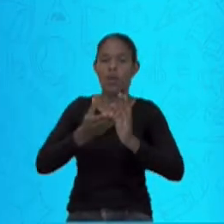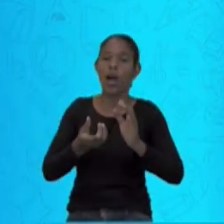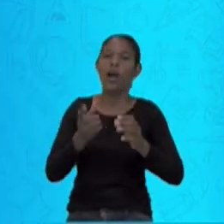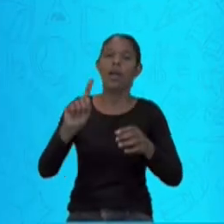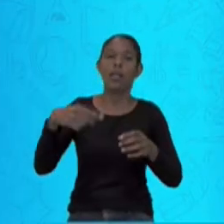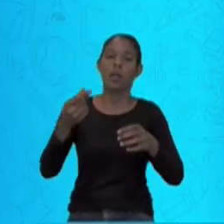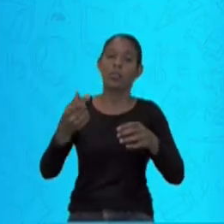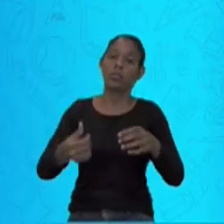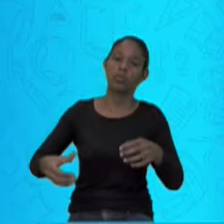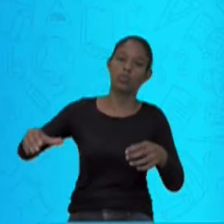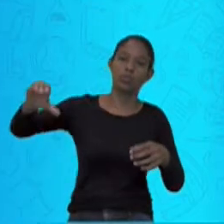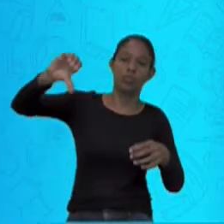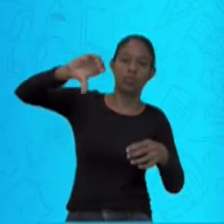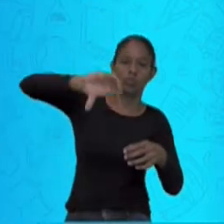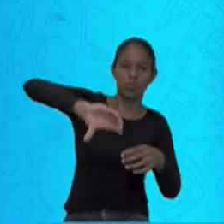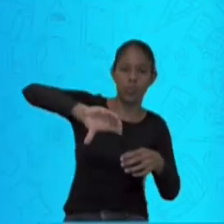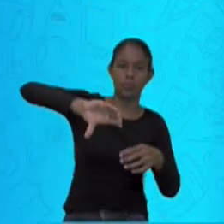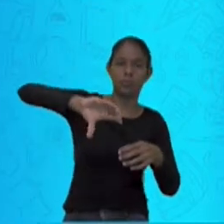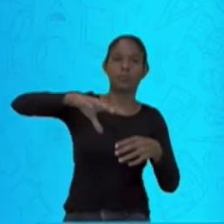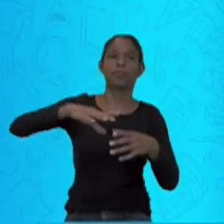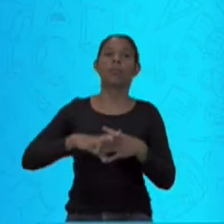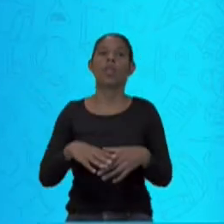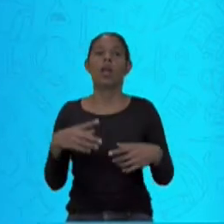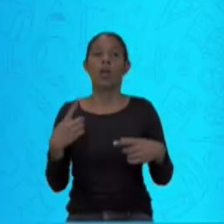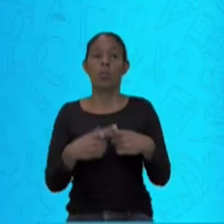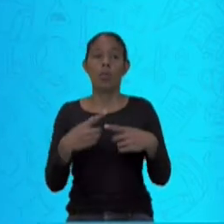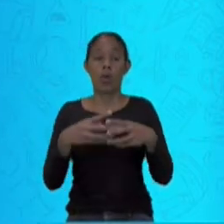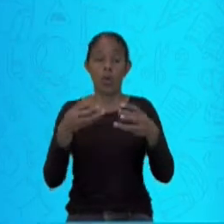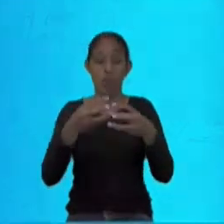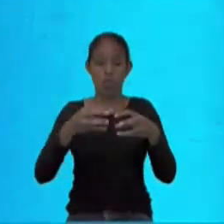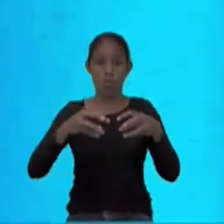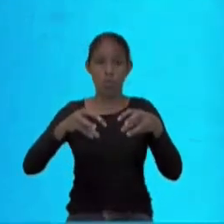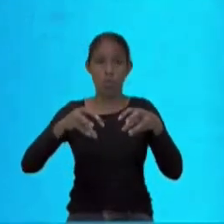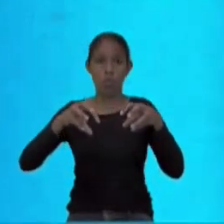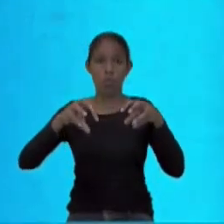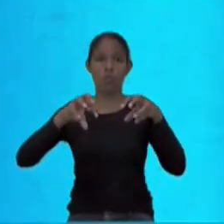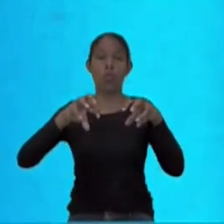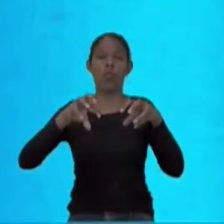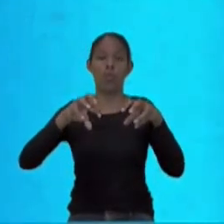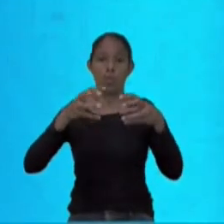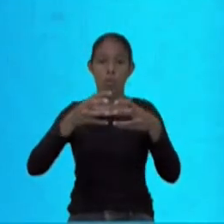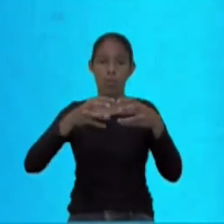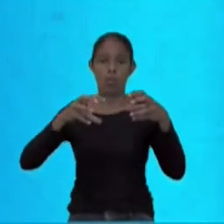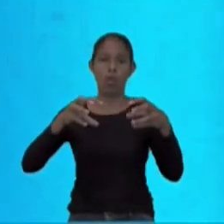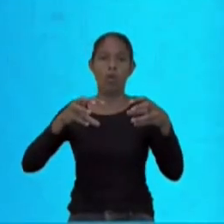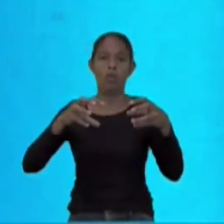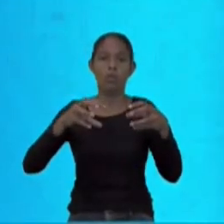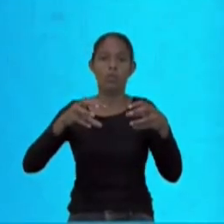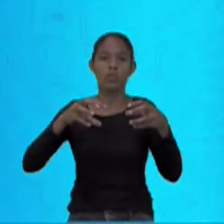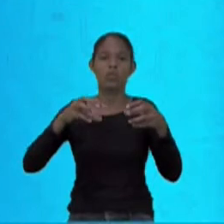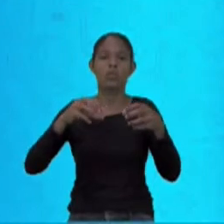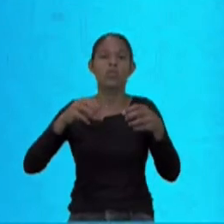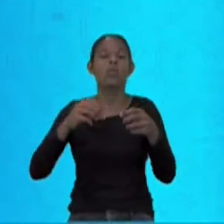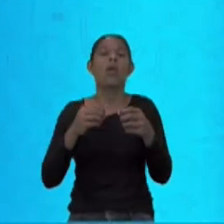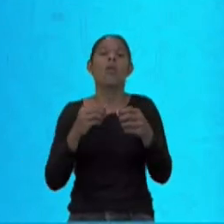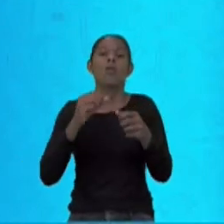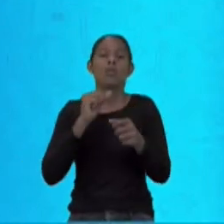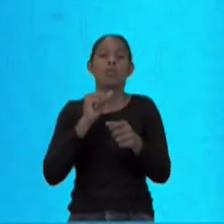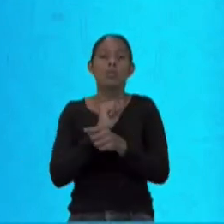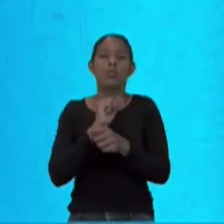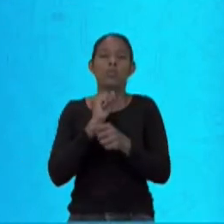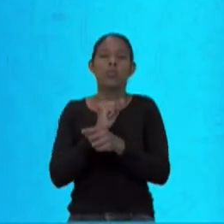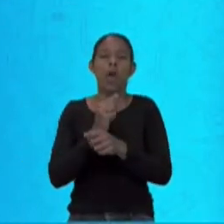em até 10 dias. Se os ovos passam por todo o ciclo de, repetindo, ovo,